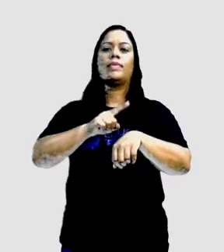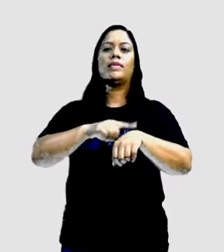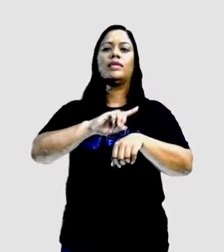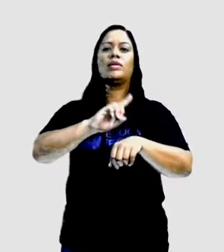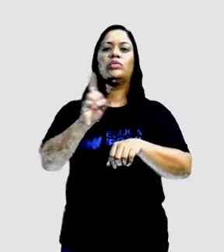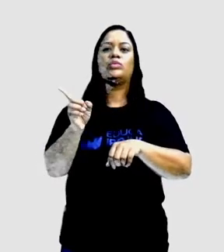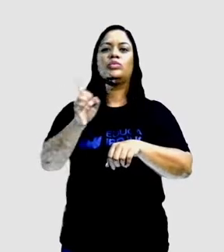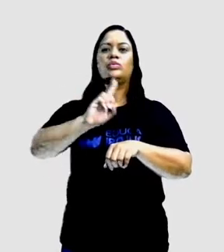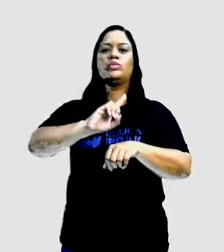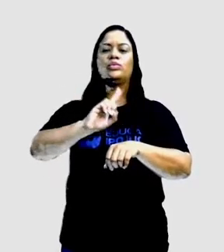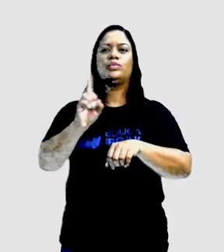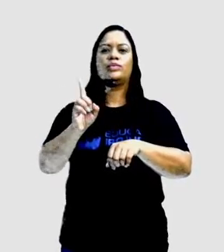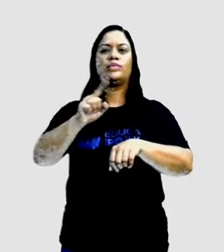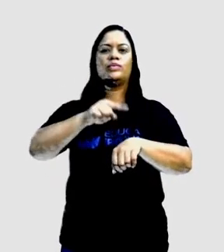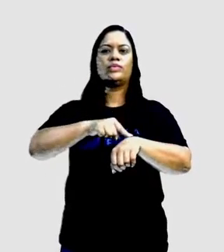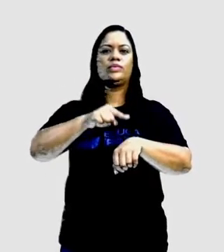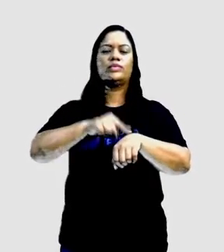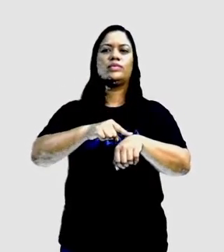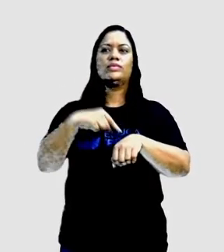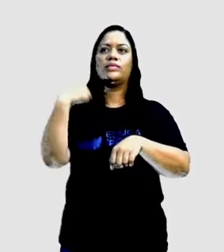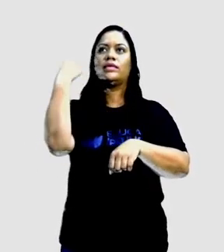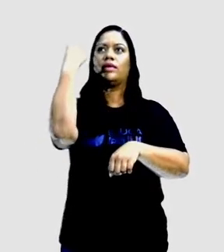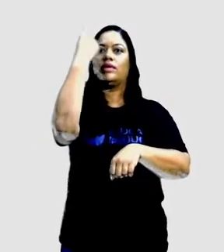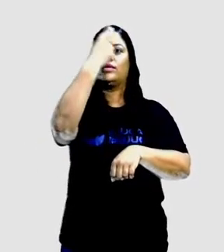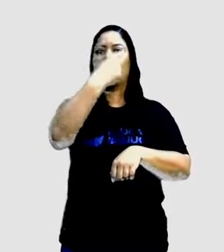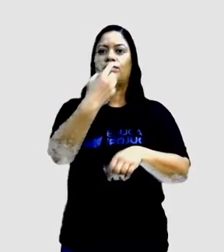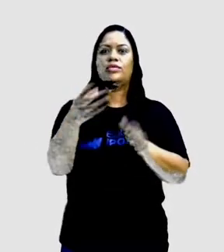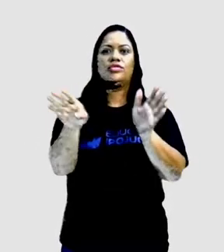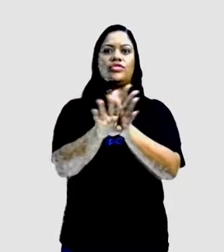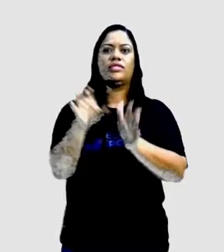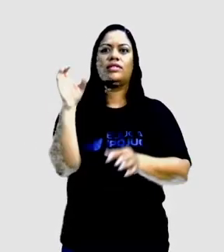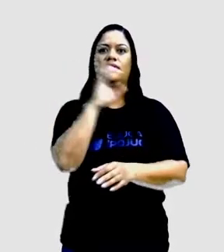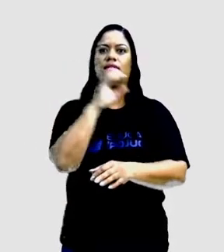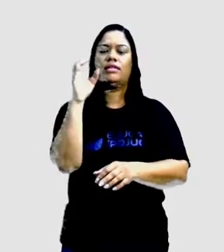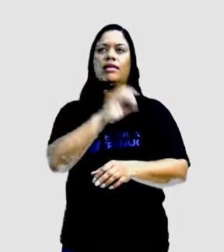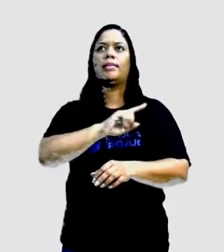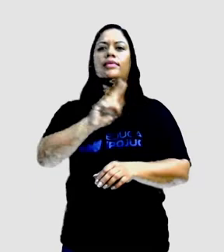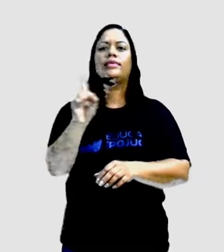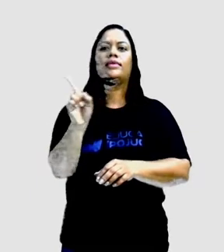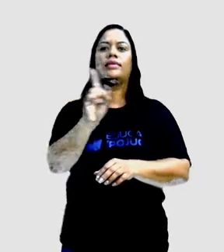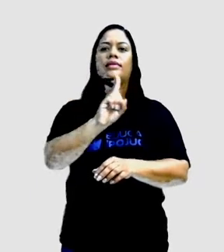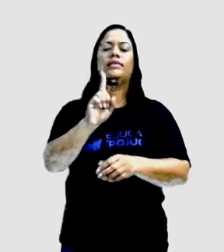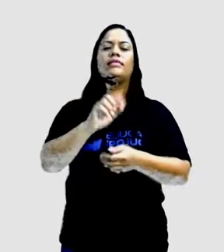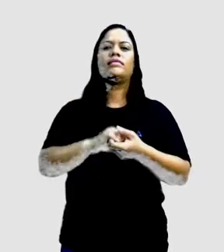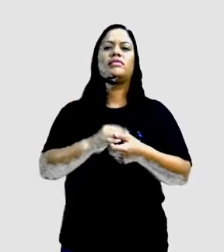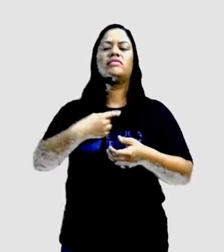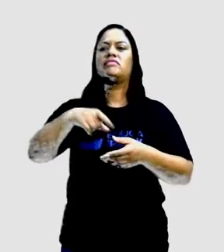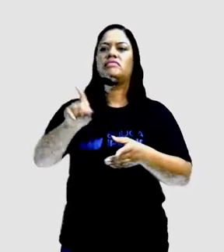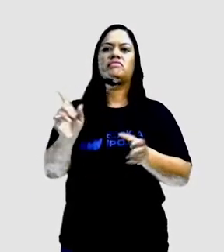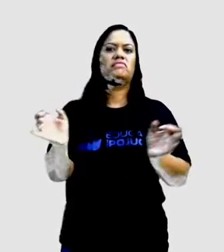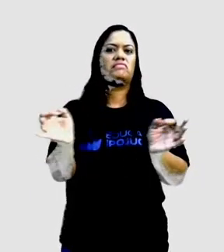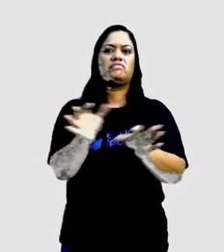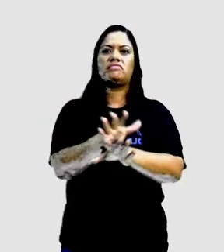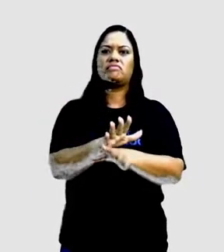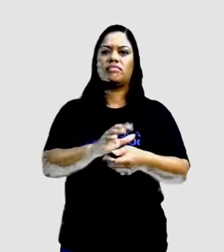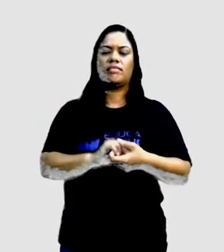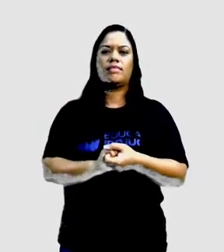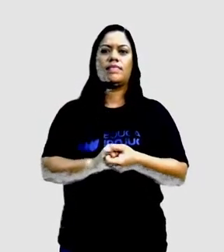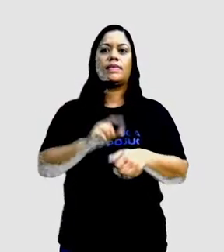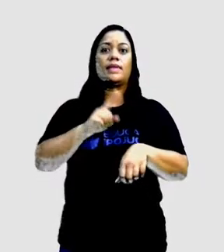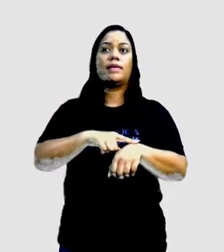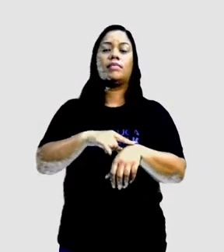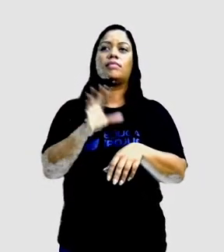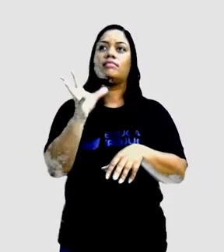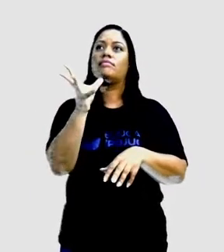tic-tac, tic-tac, passa a hora. Chega logo o tic-tac, tic-tac e vai-te embora. Passa